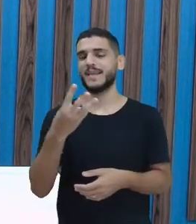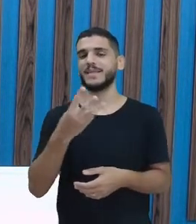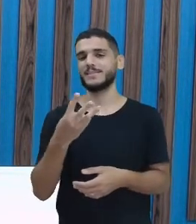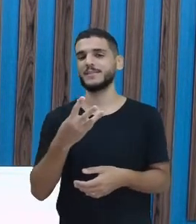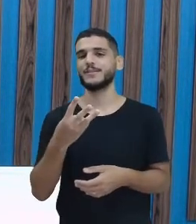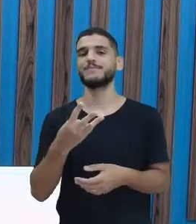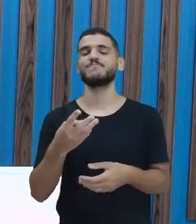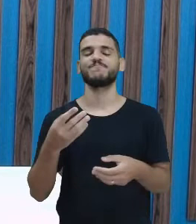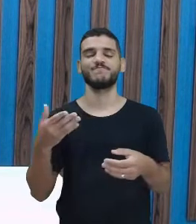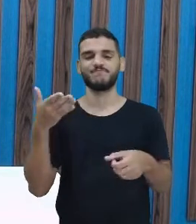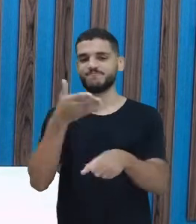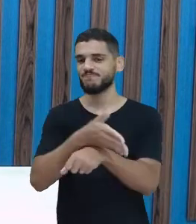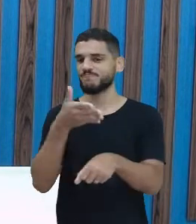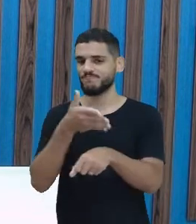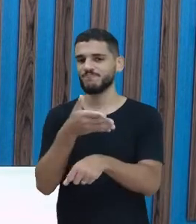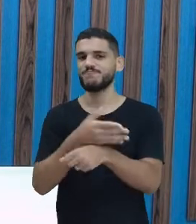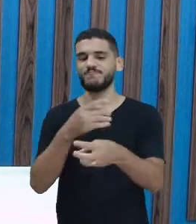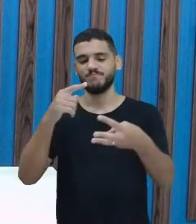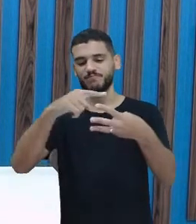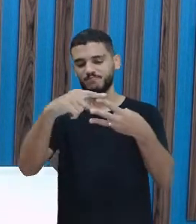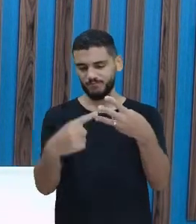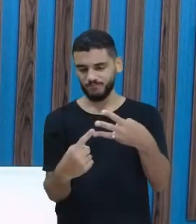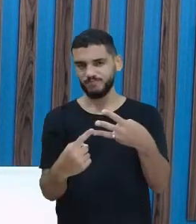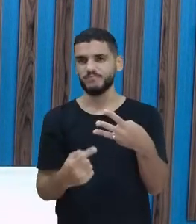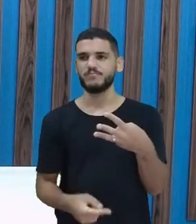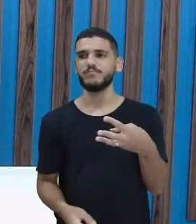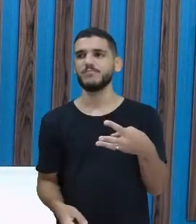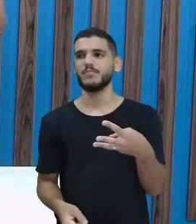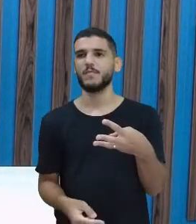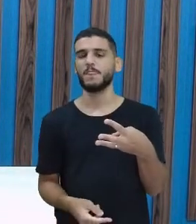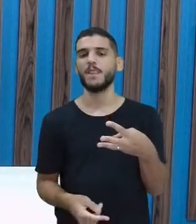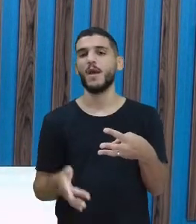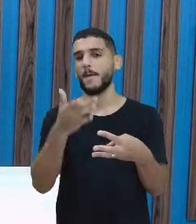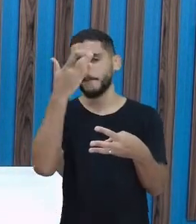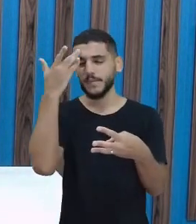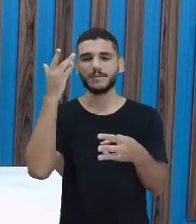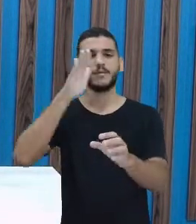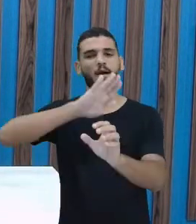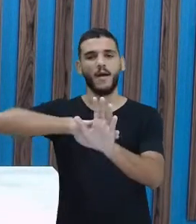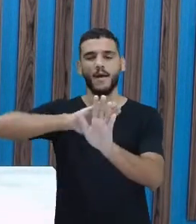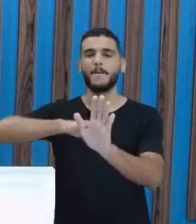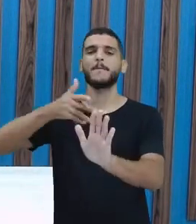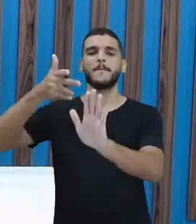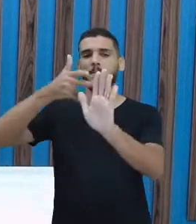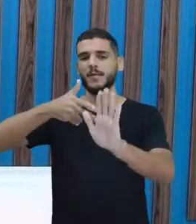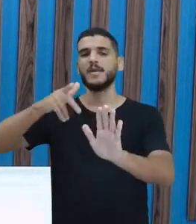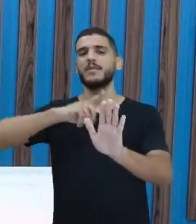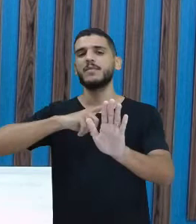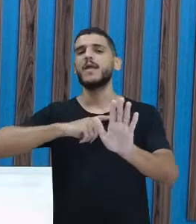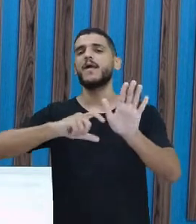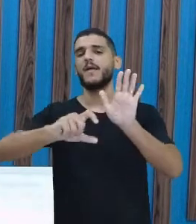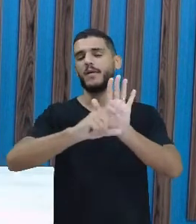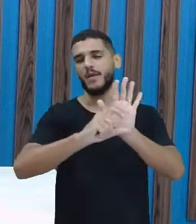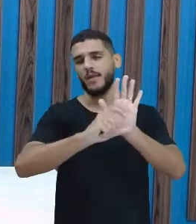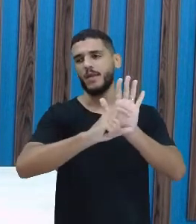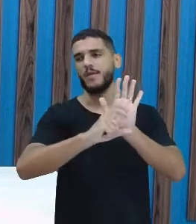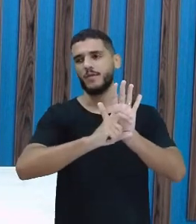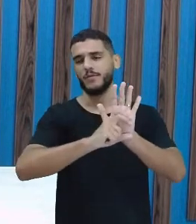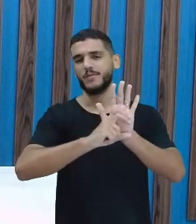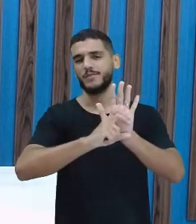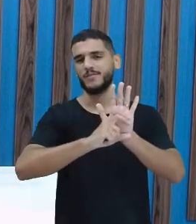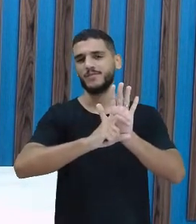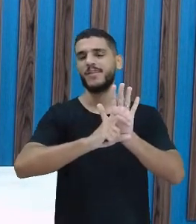a esta aula que eu estou dando agora, certo? A produção já colocou aí na sua telinha o QR Code com sua